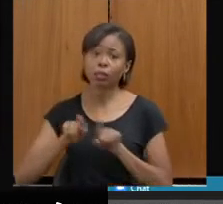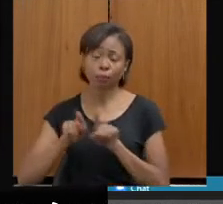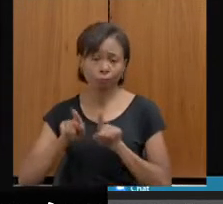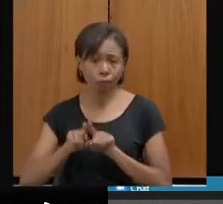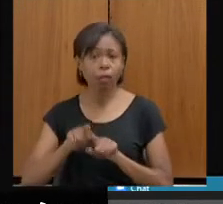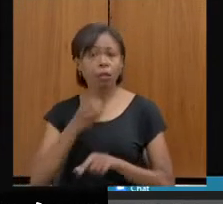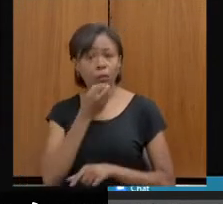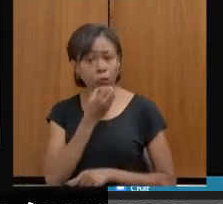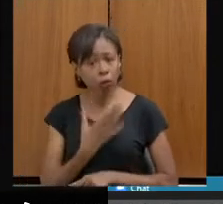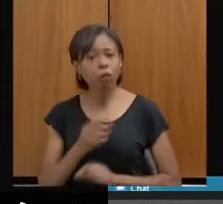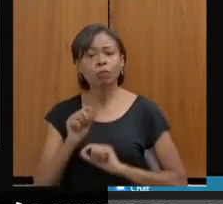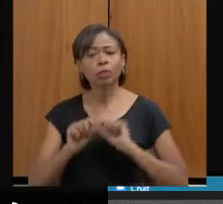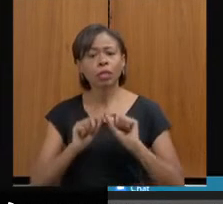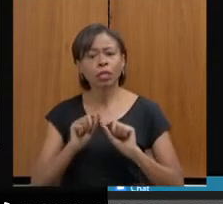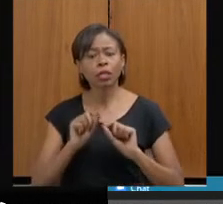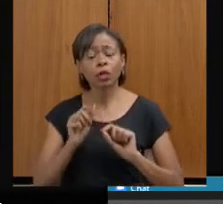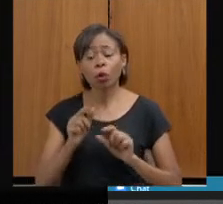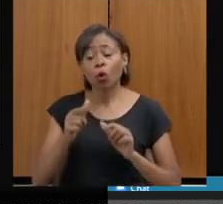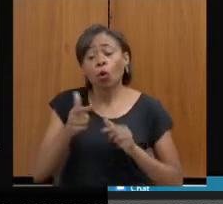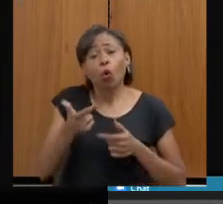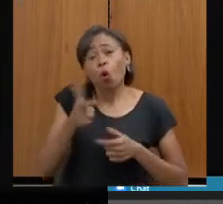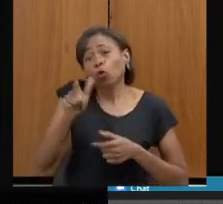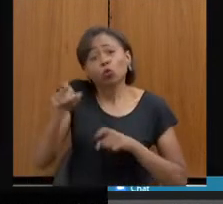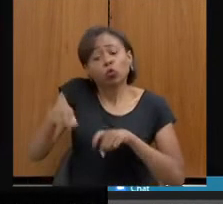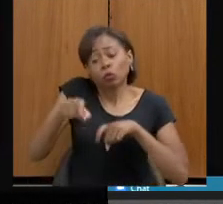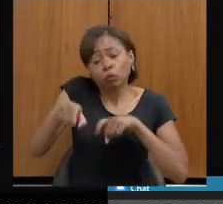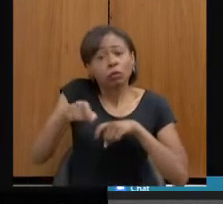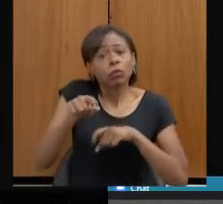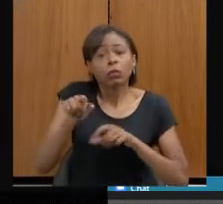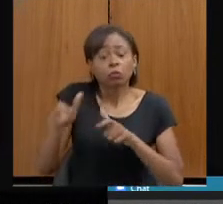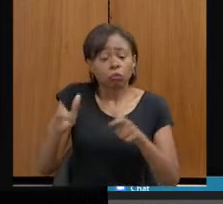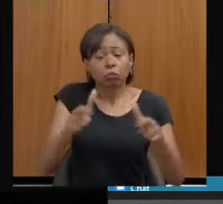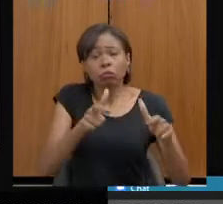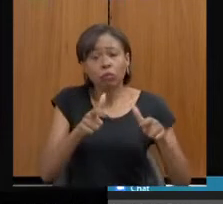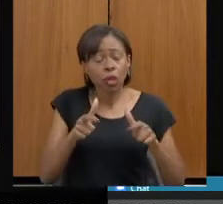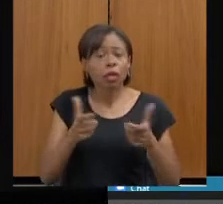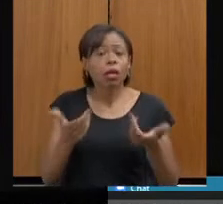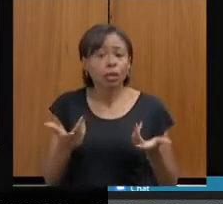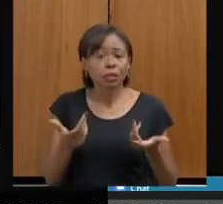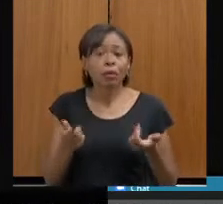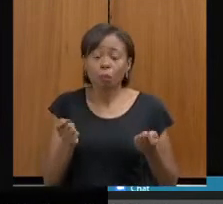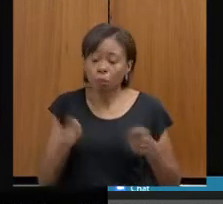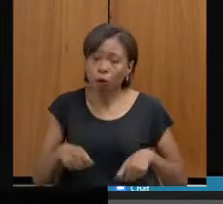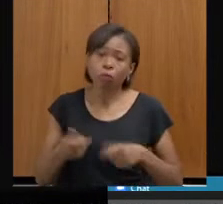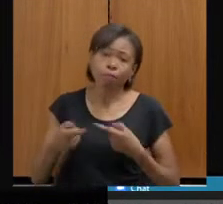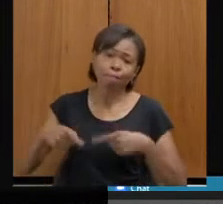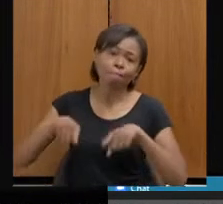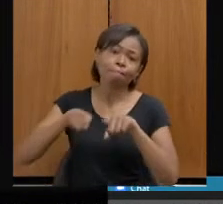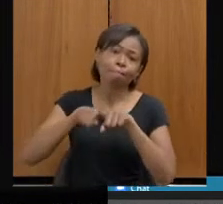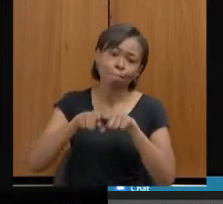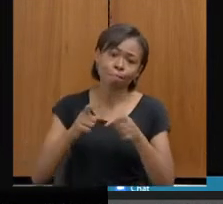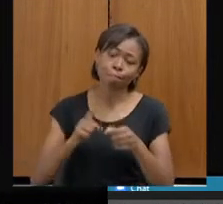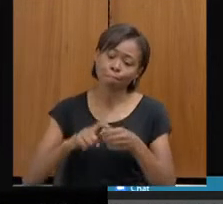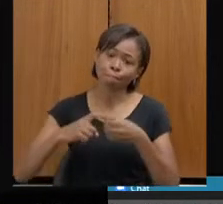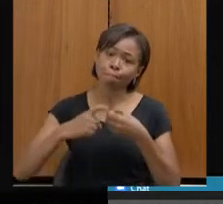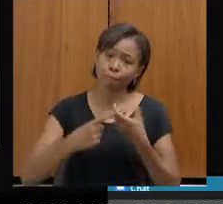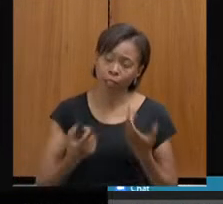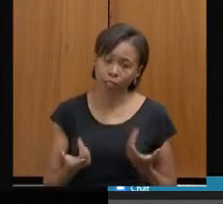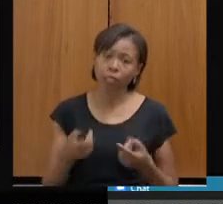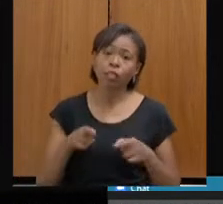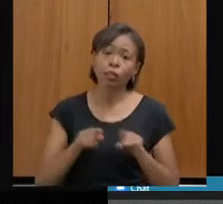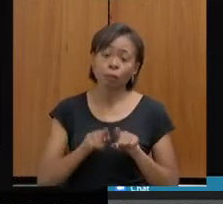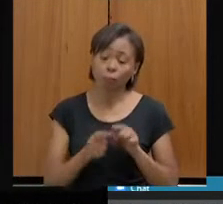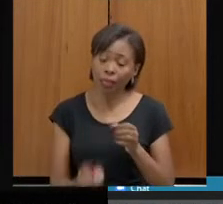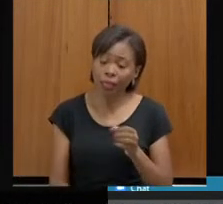até para que os nossos gestores procurem implantar, procurem parcerias, de forma a também